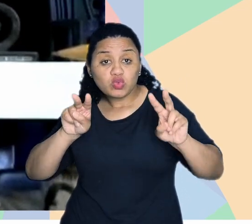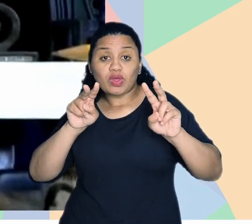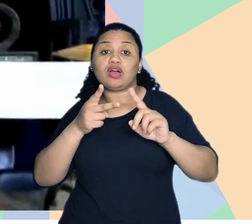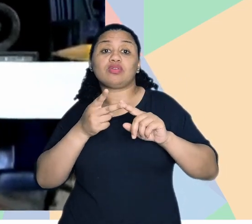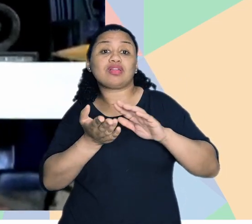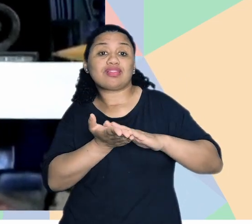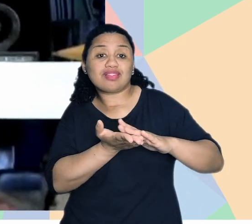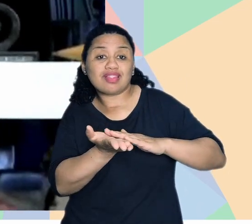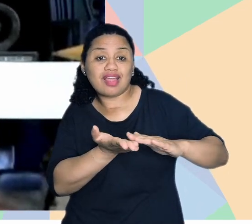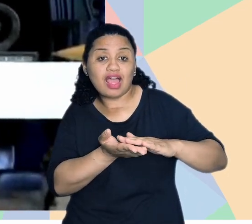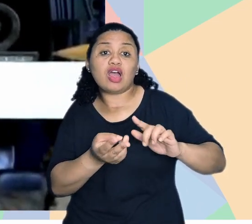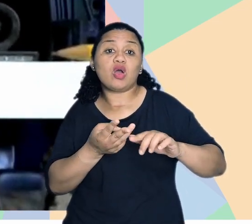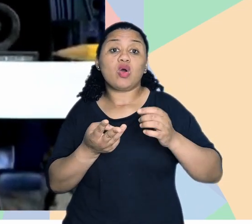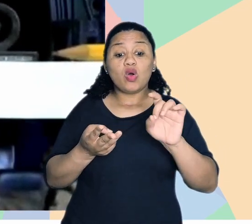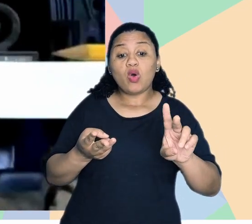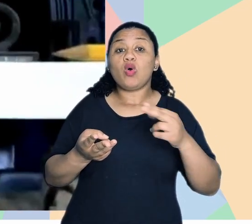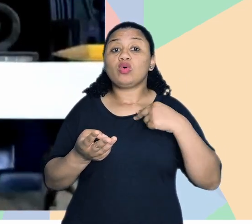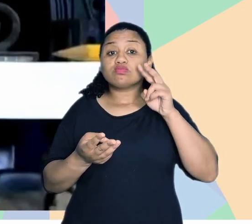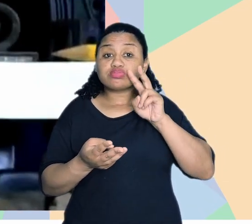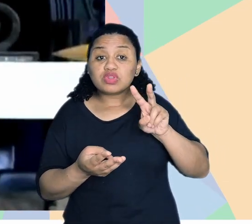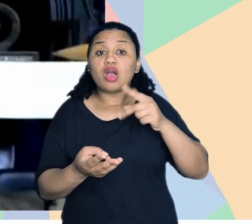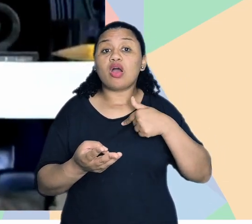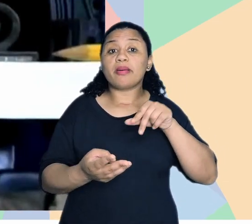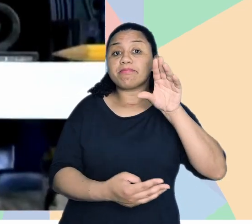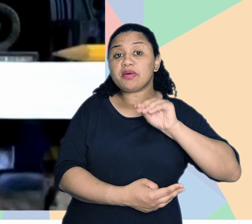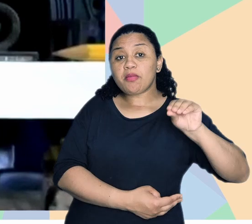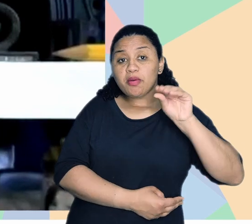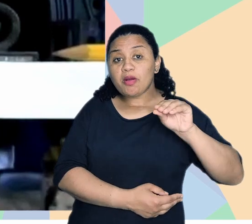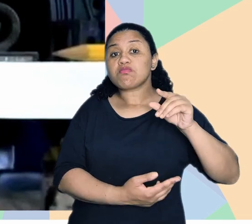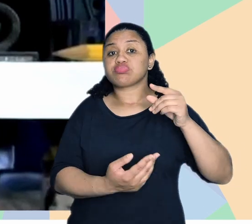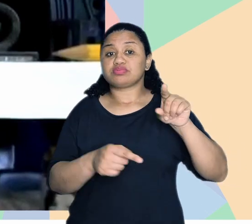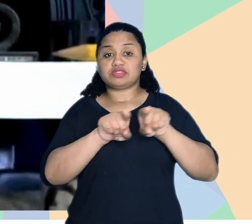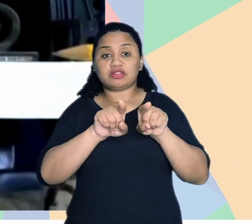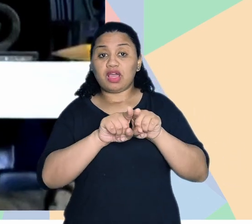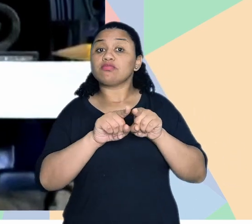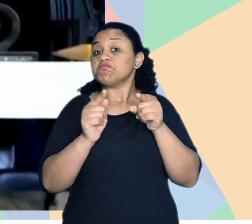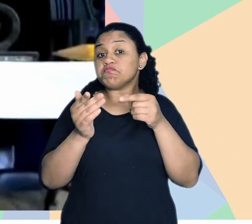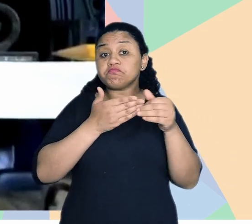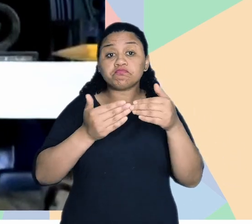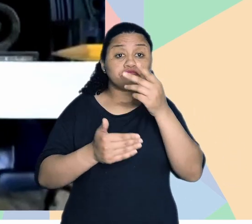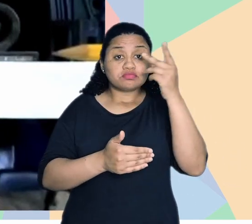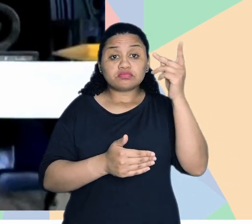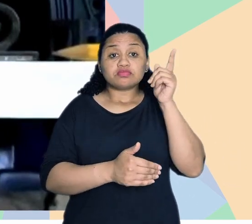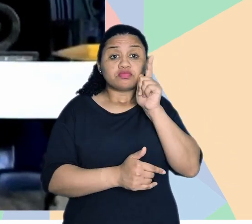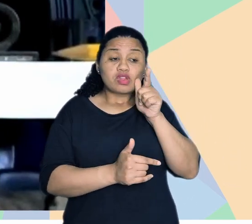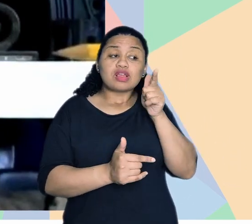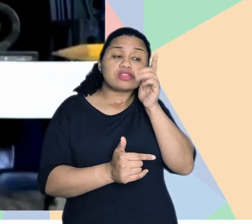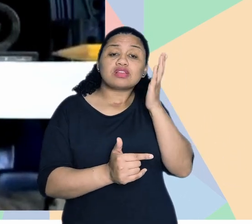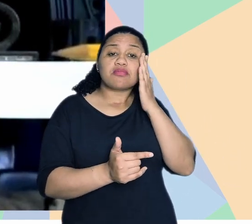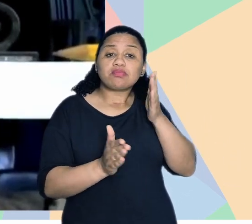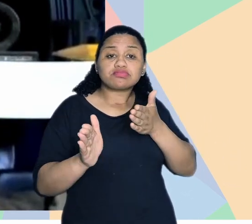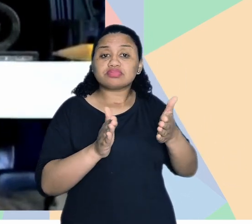e tátil, ou de forma visual e sonora, por exemplo, né? Então, qualquer pessoa é capaz de se orientar,